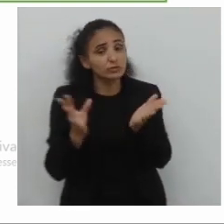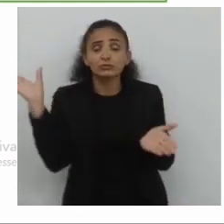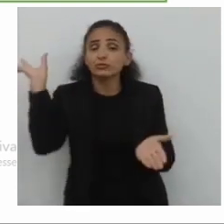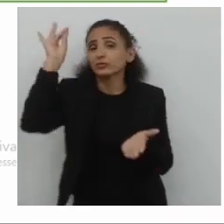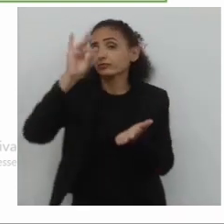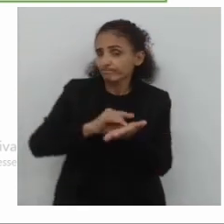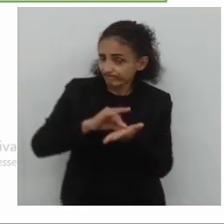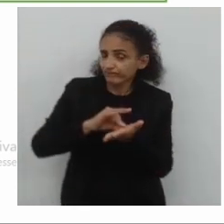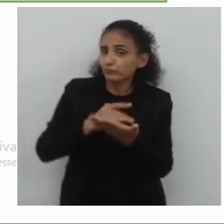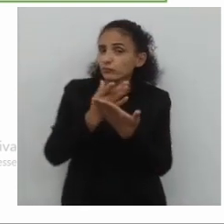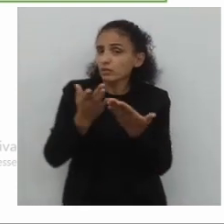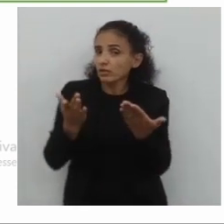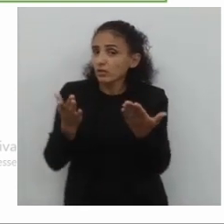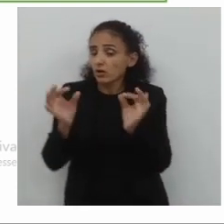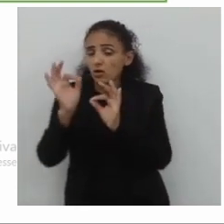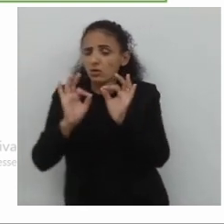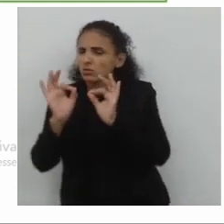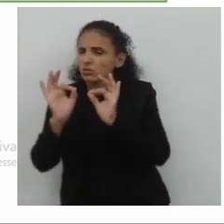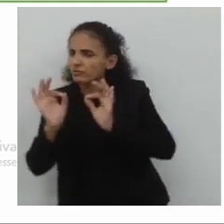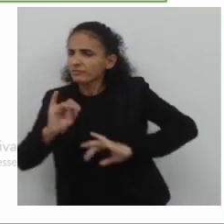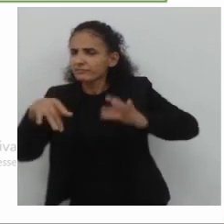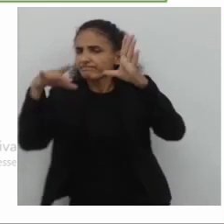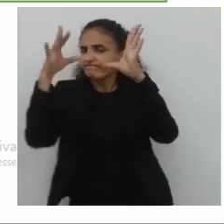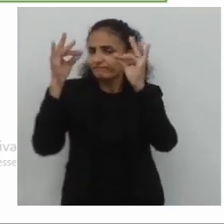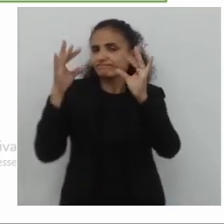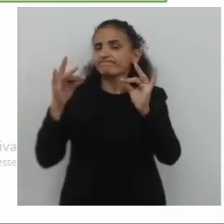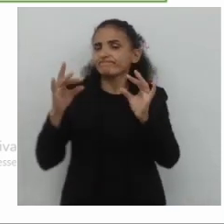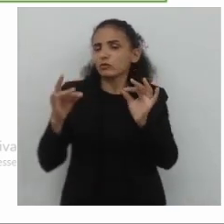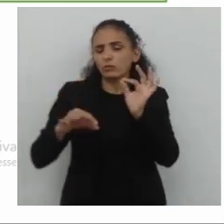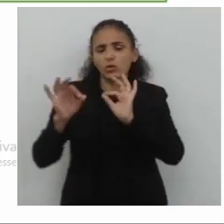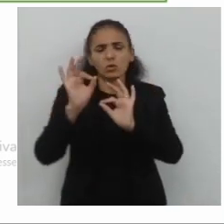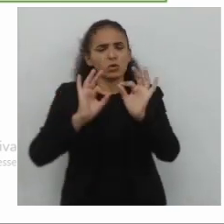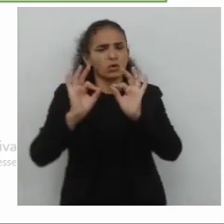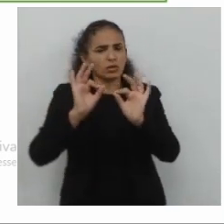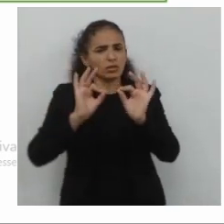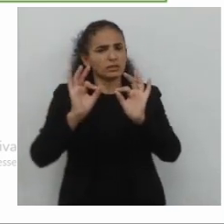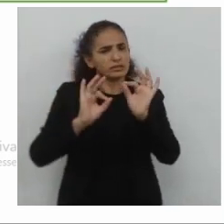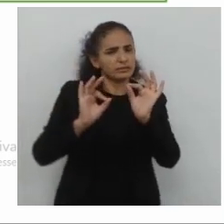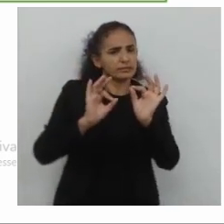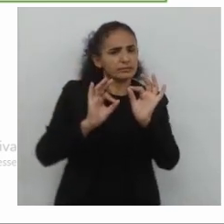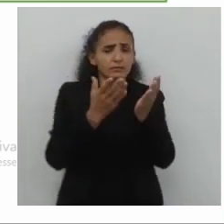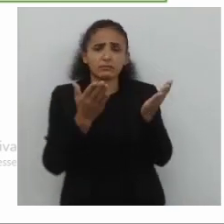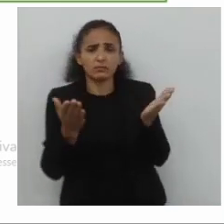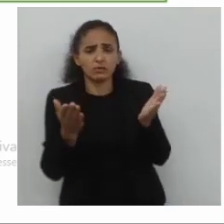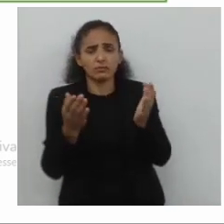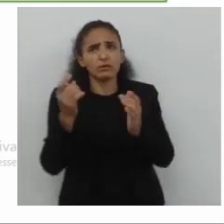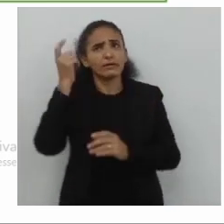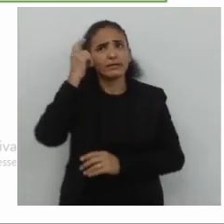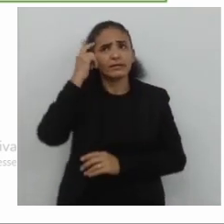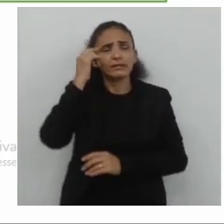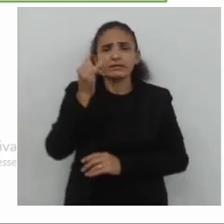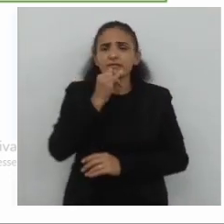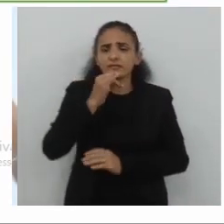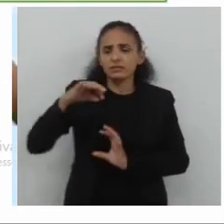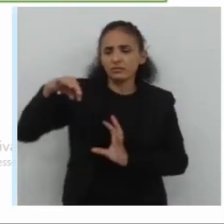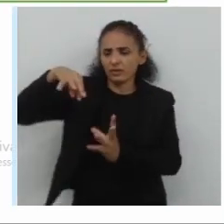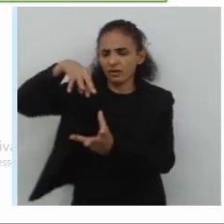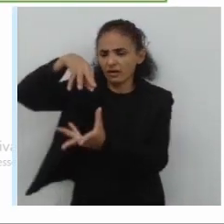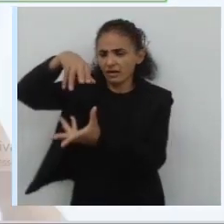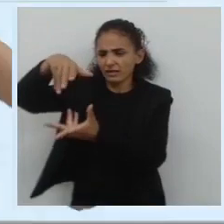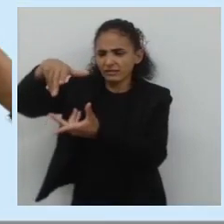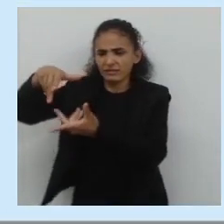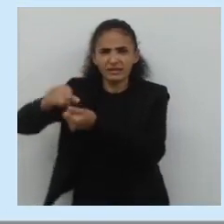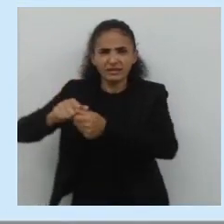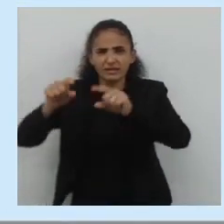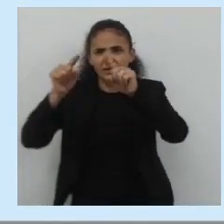o contrário. Isto é, até que afirme algo completamente inaceitável, como a terra é quadrada. Corta para mim.